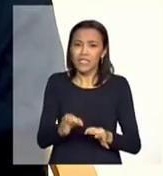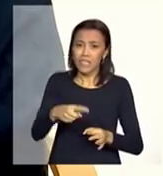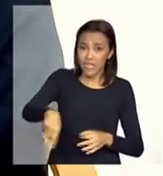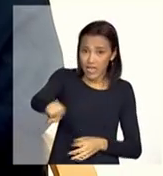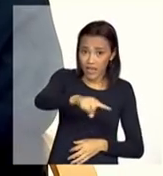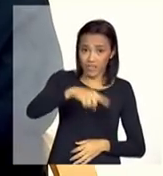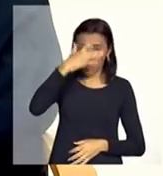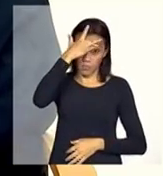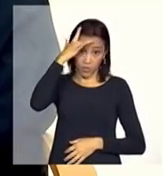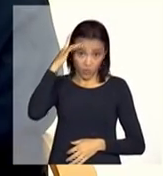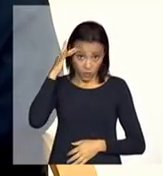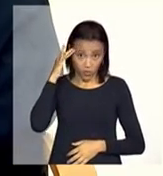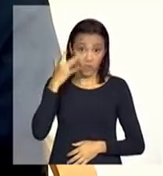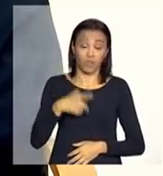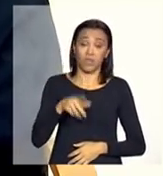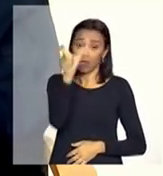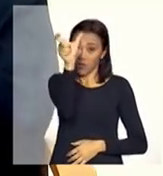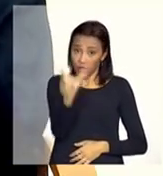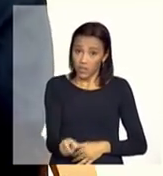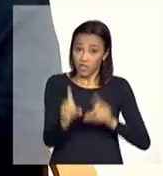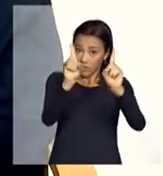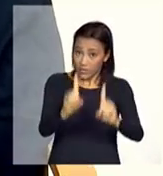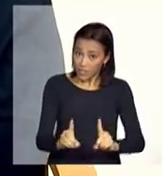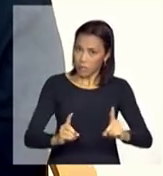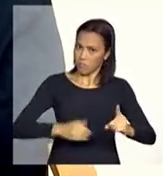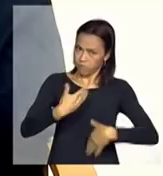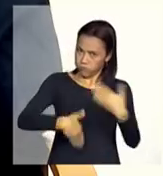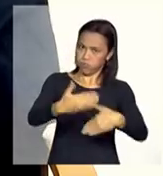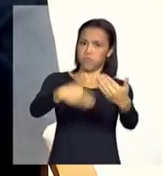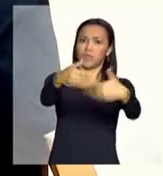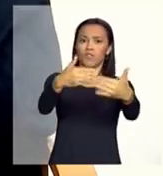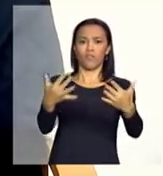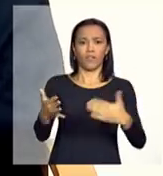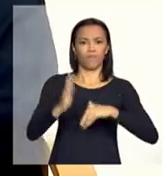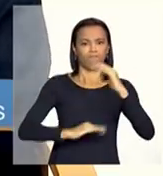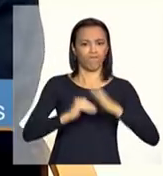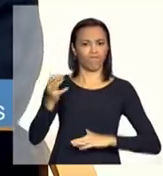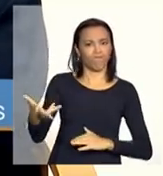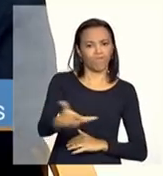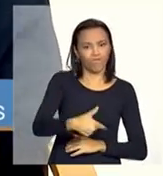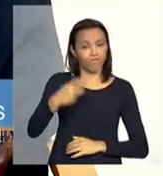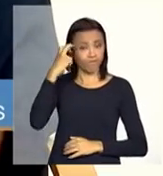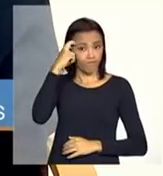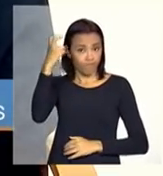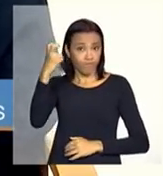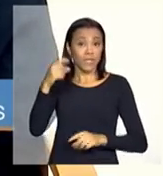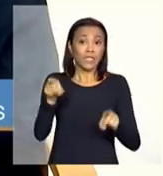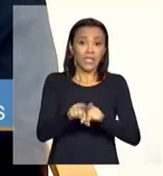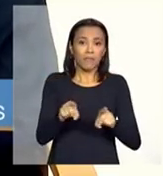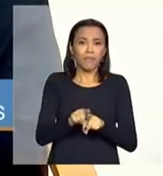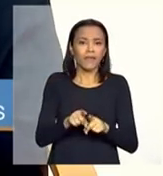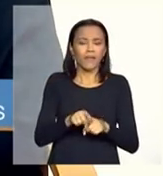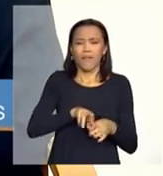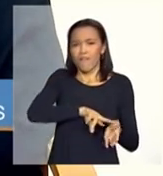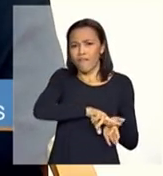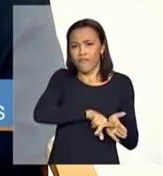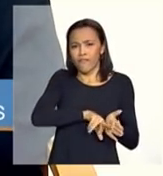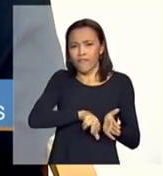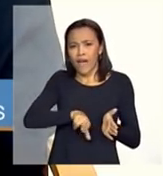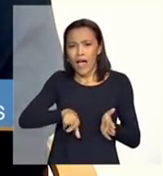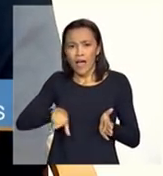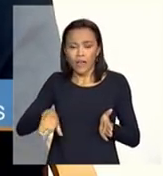desenvolvam as habilidades que possuem. E por isso, então, a estratégia de trazer uma série de outros serviços e de